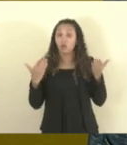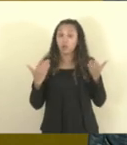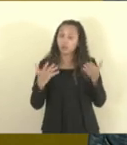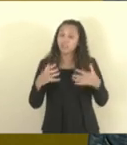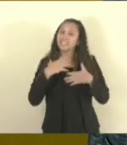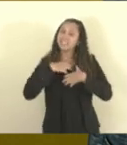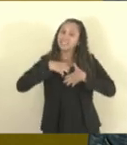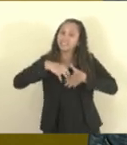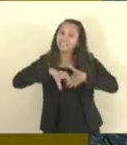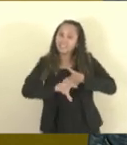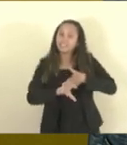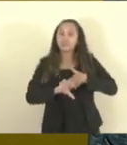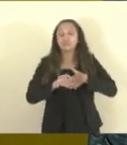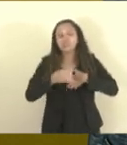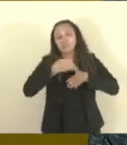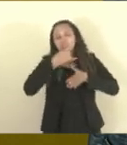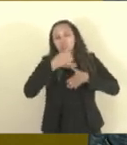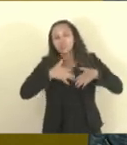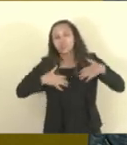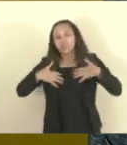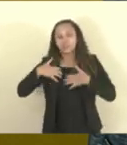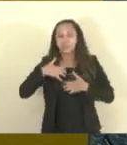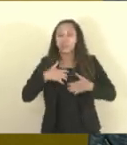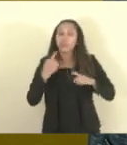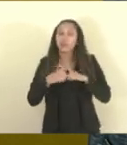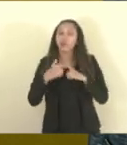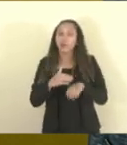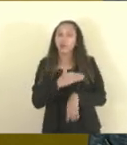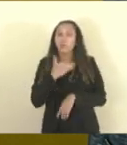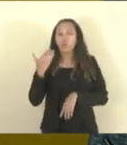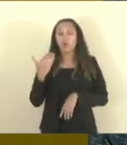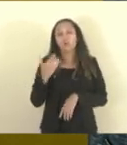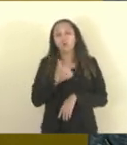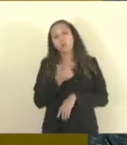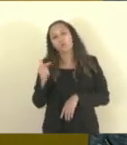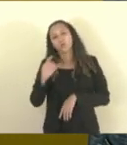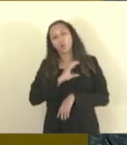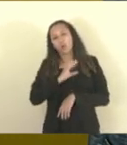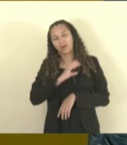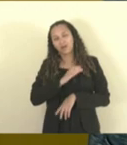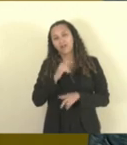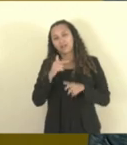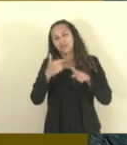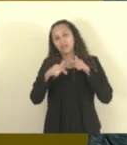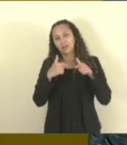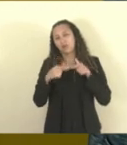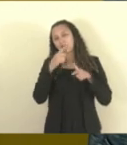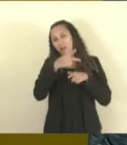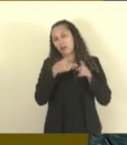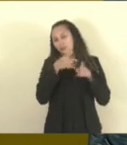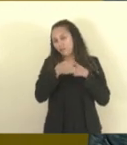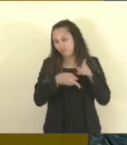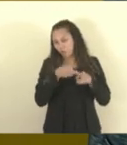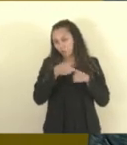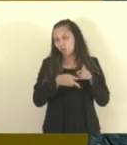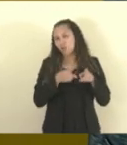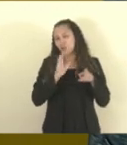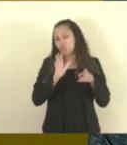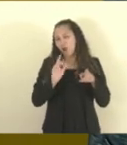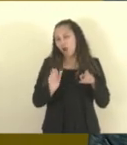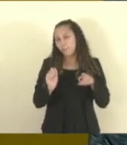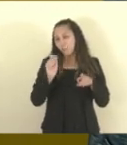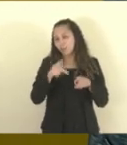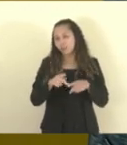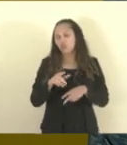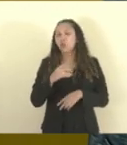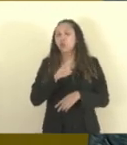sentimento de tristeza pela morte de mais um colega ferroviário, um ex-maquinista aposentado, Laércio,